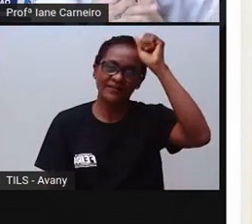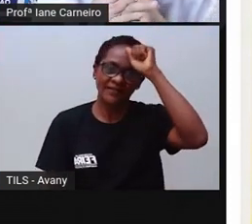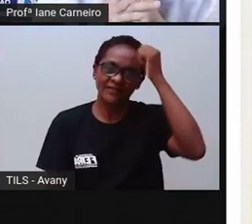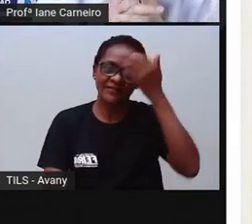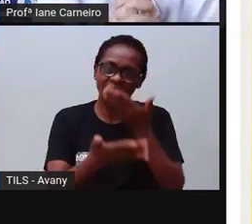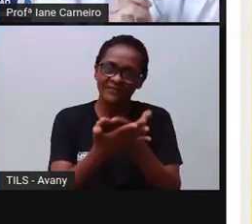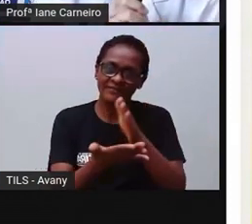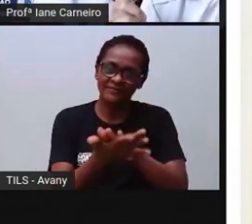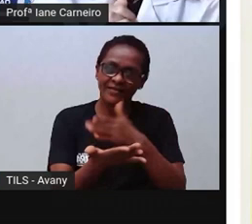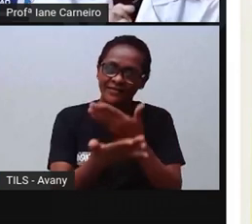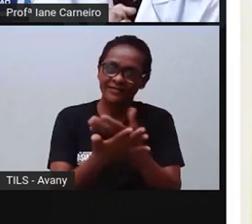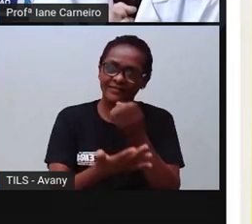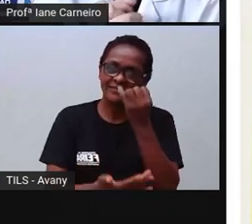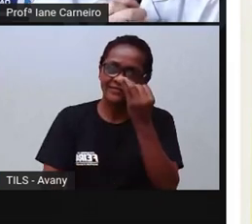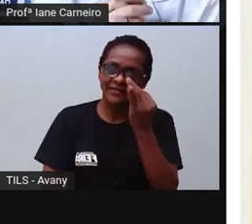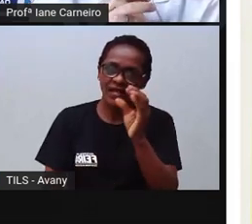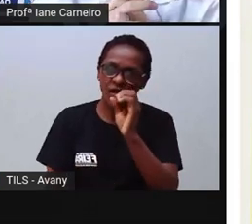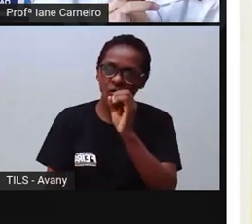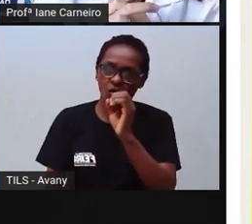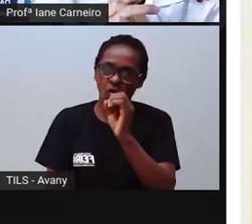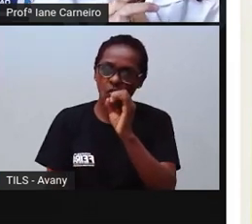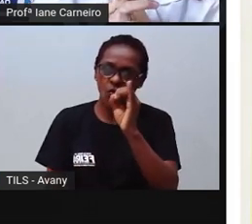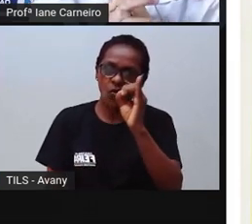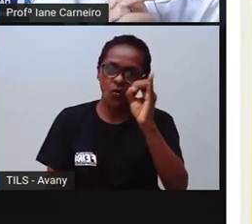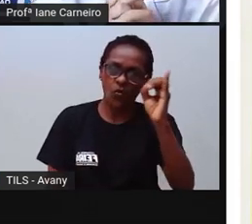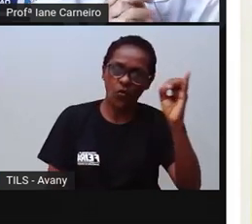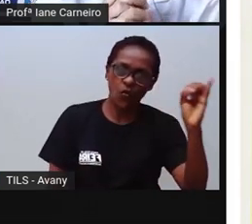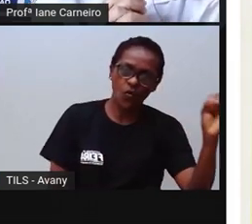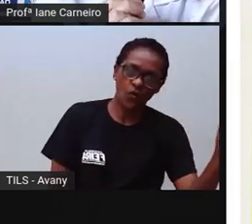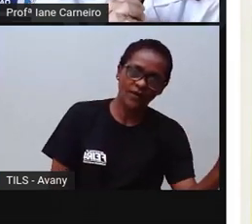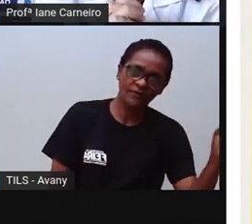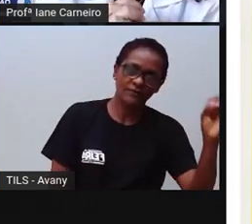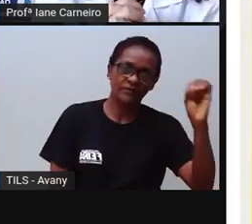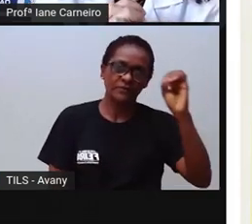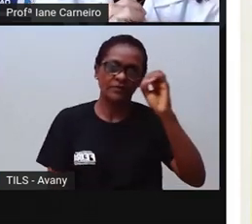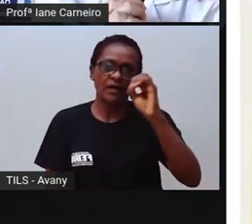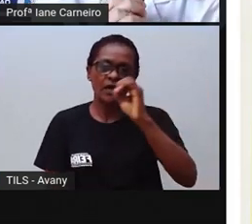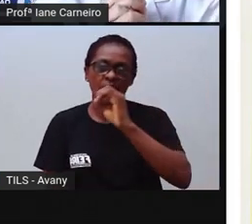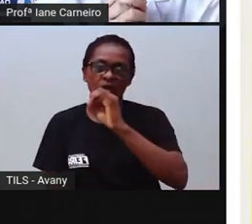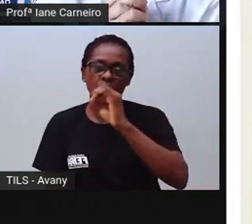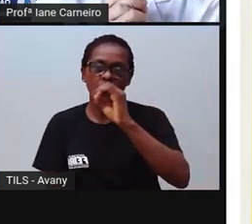que a gente fala oi. Quem lembra como é o movimento do sinal oi?